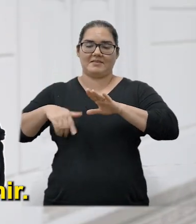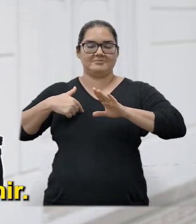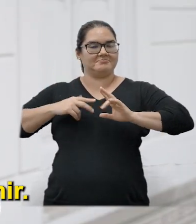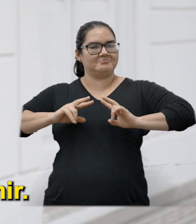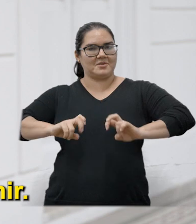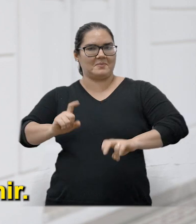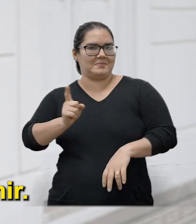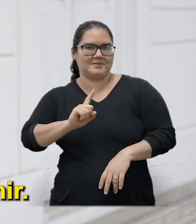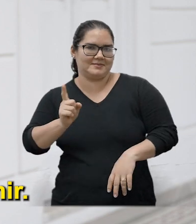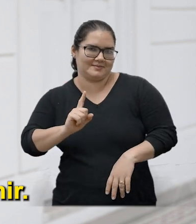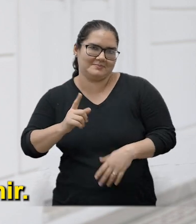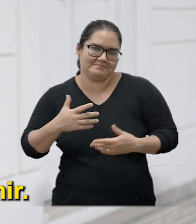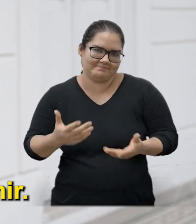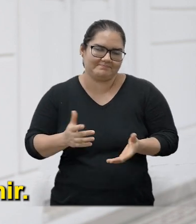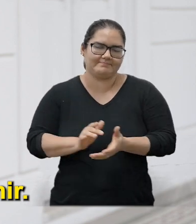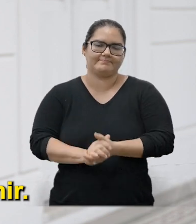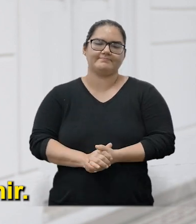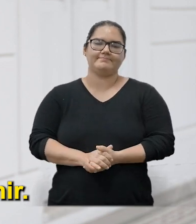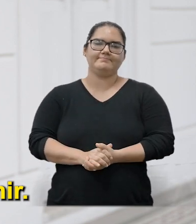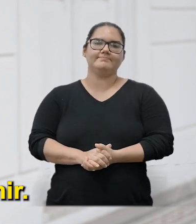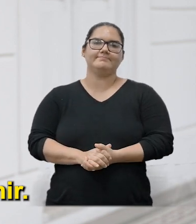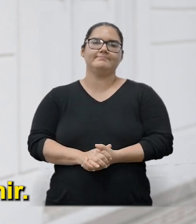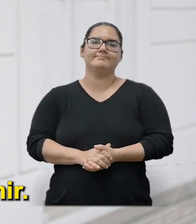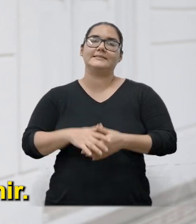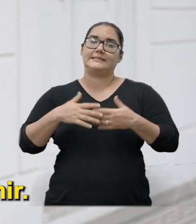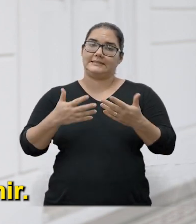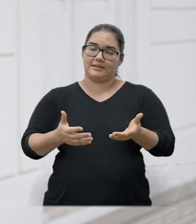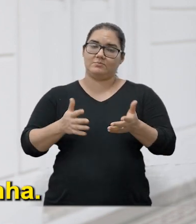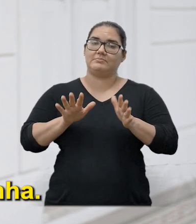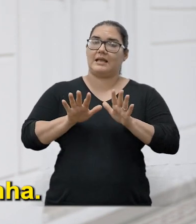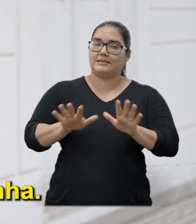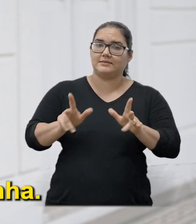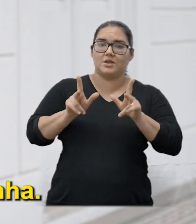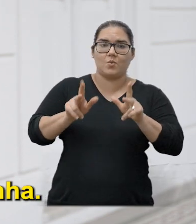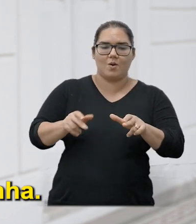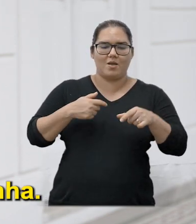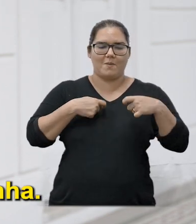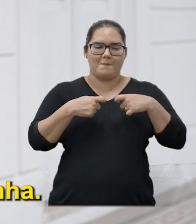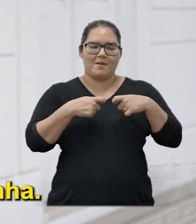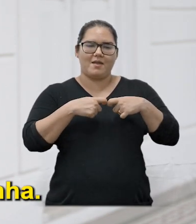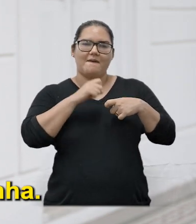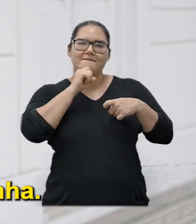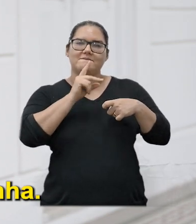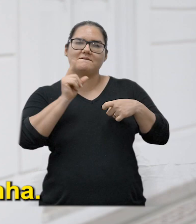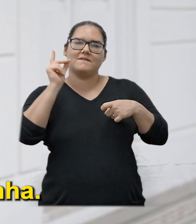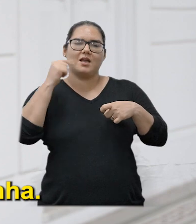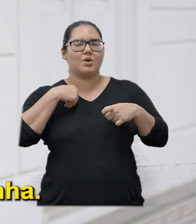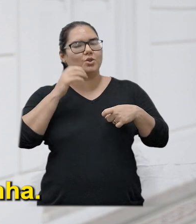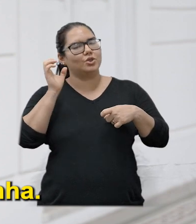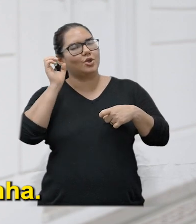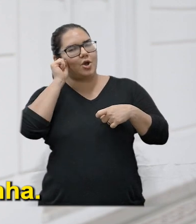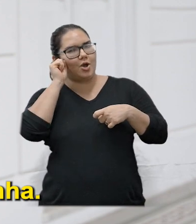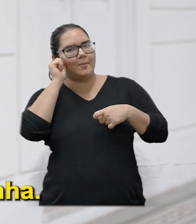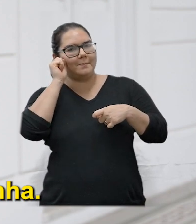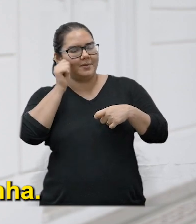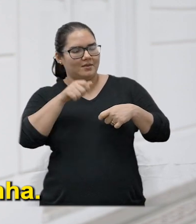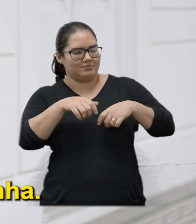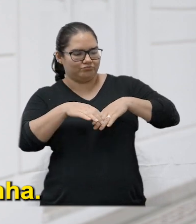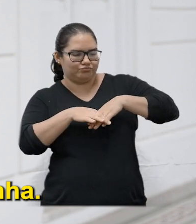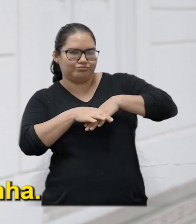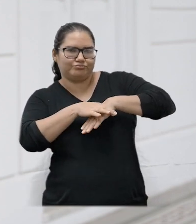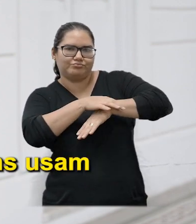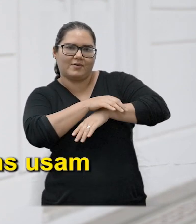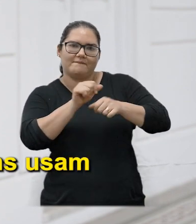Assim era com a minha meia velha De dormir Eu não sei como e quando Ela se tornou minha